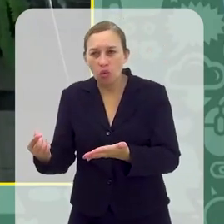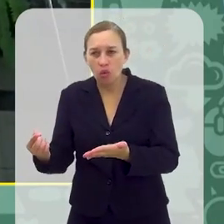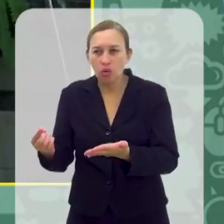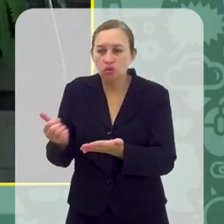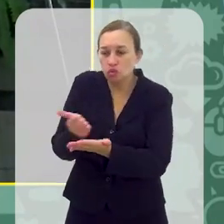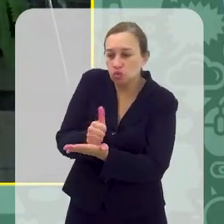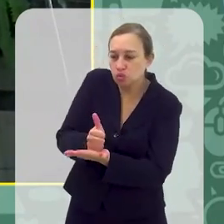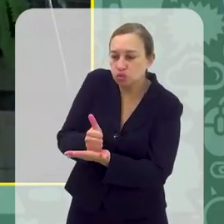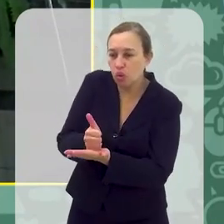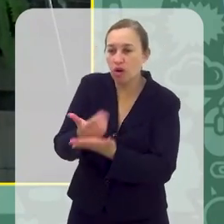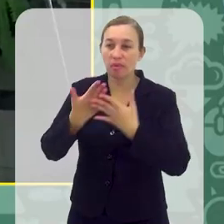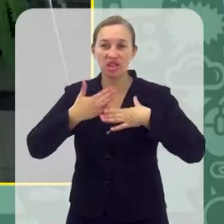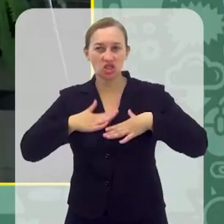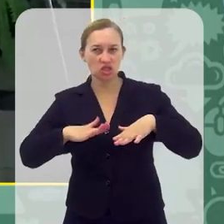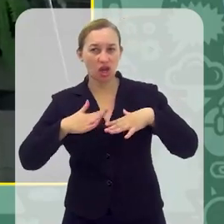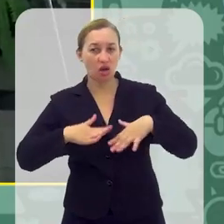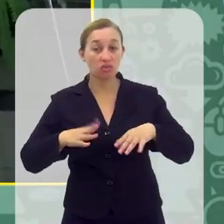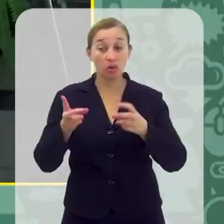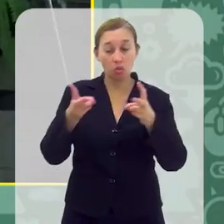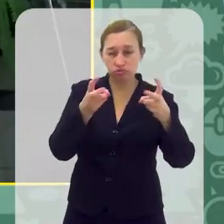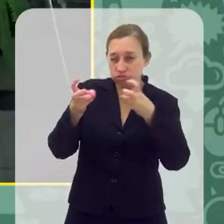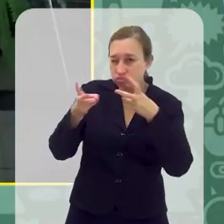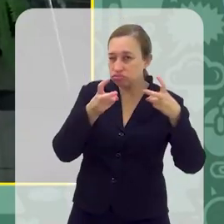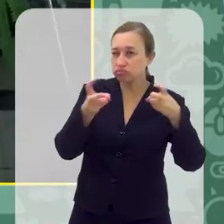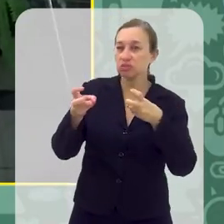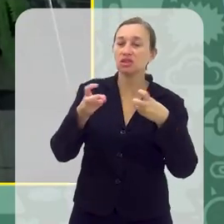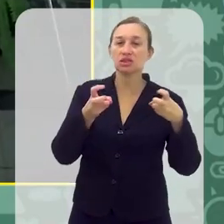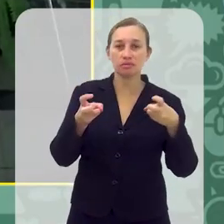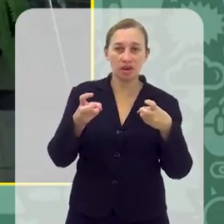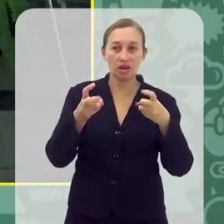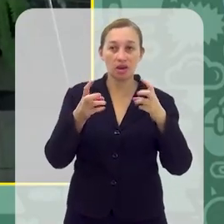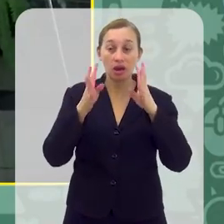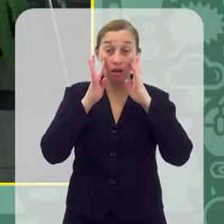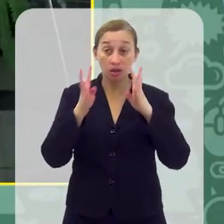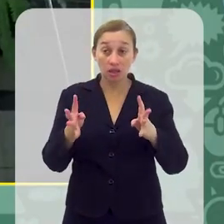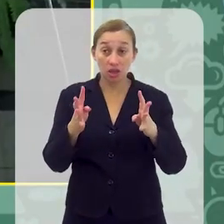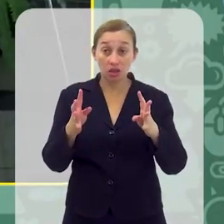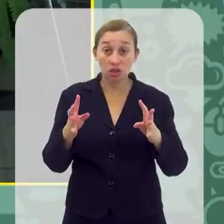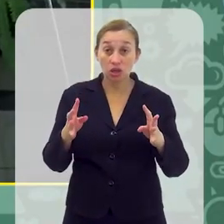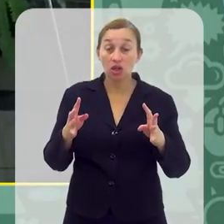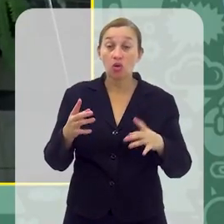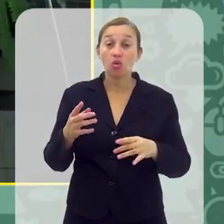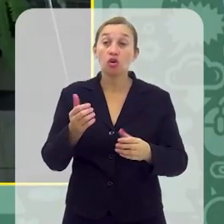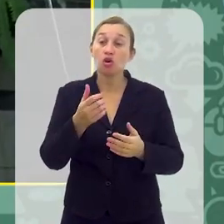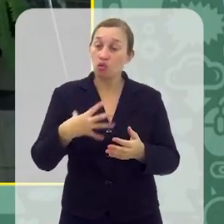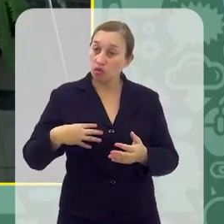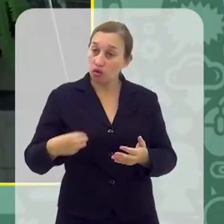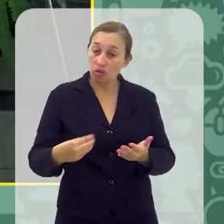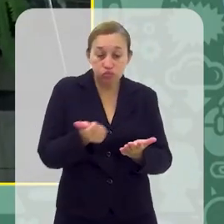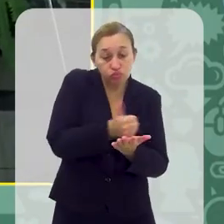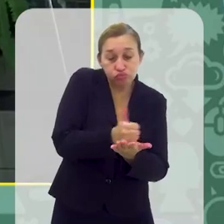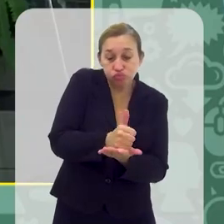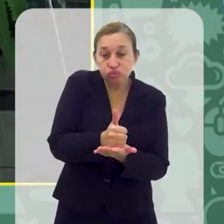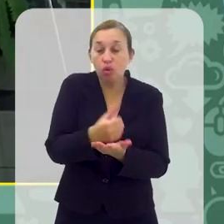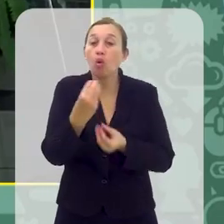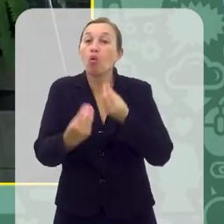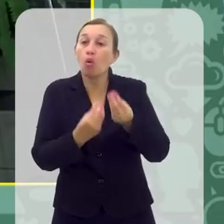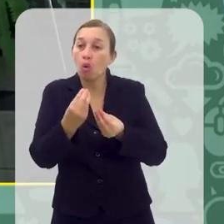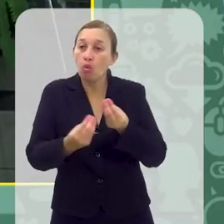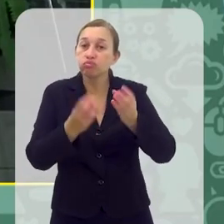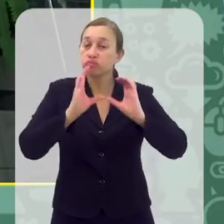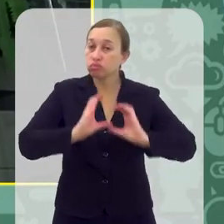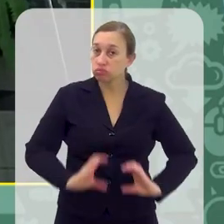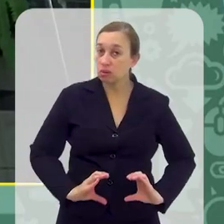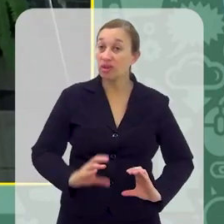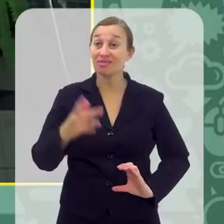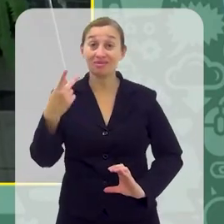E tudo isso você tem que estar atento para perceber, né? Você tem que estar vendo o que o seu filho está jogando, como ele está quando ele joga e como que ele